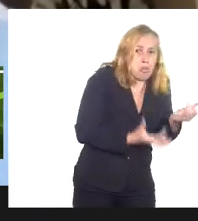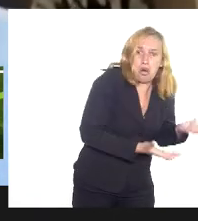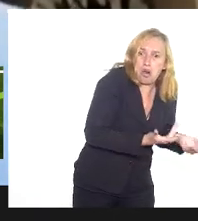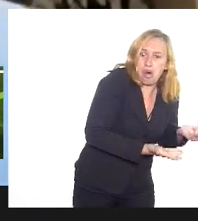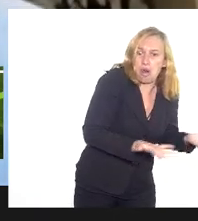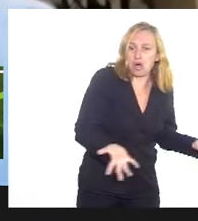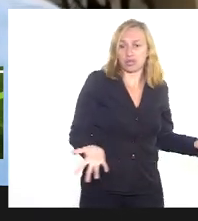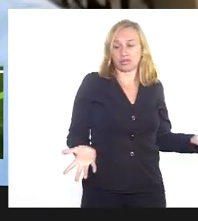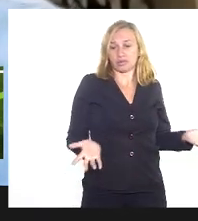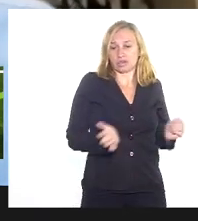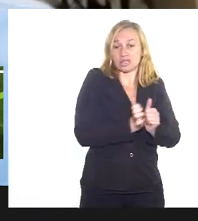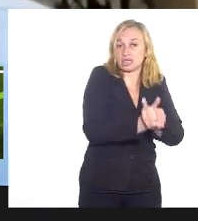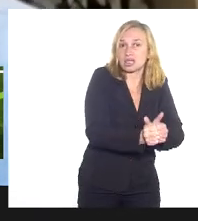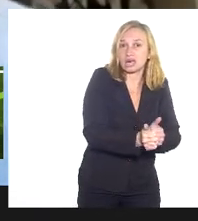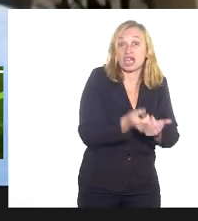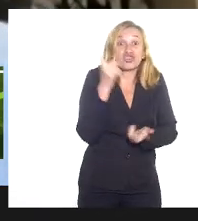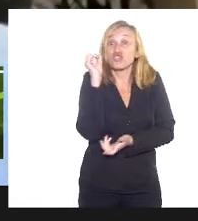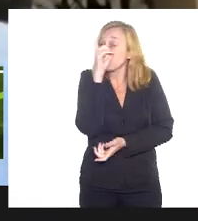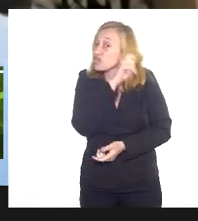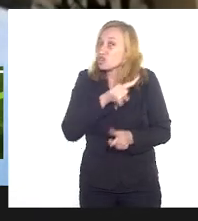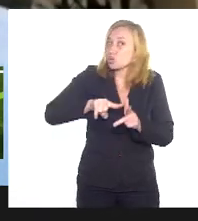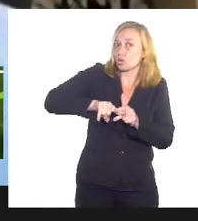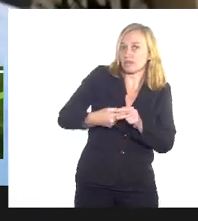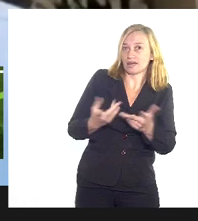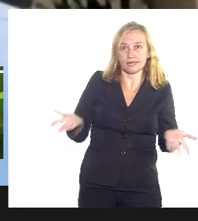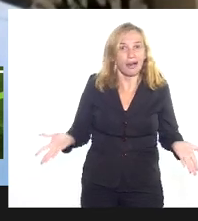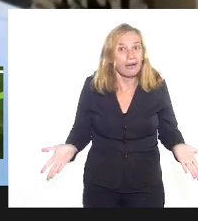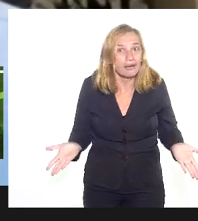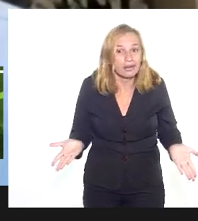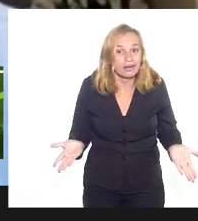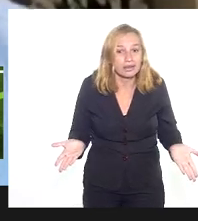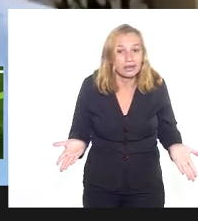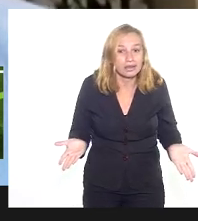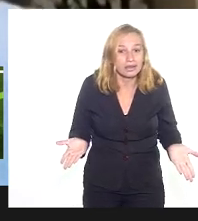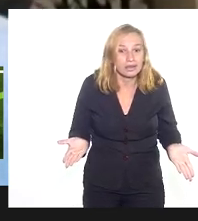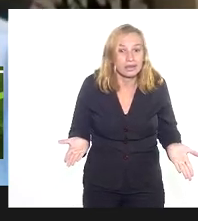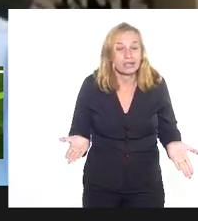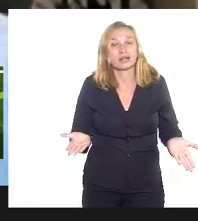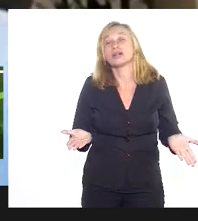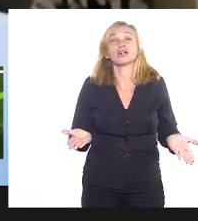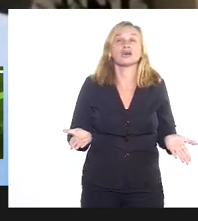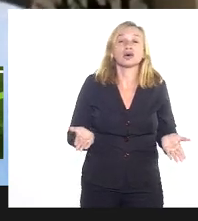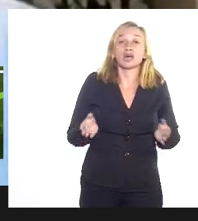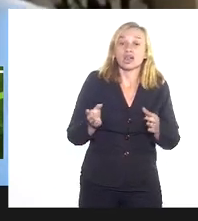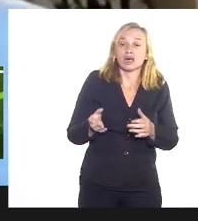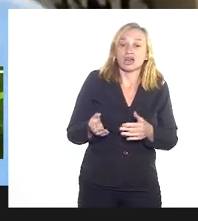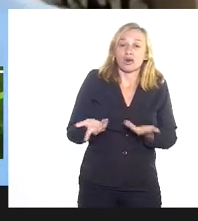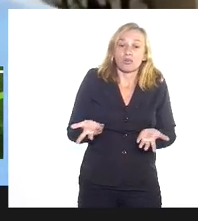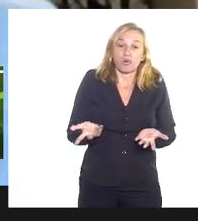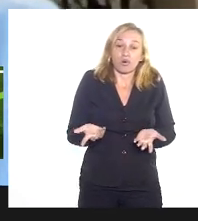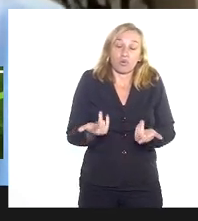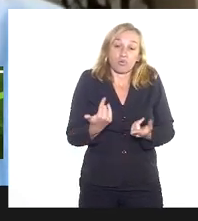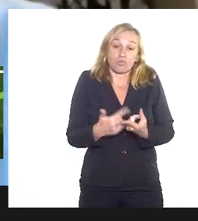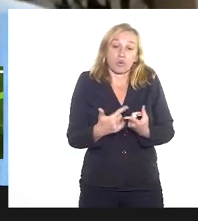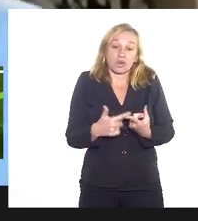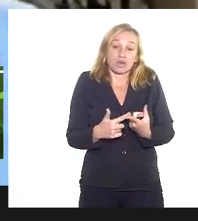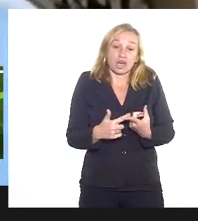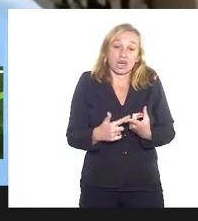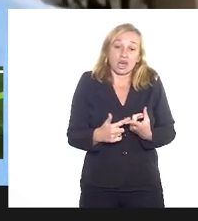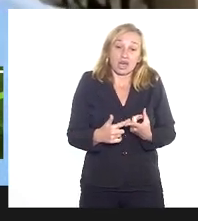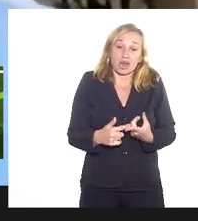demônio. É muito difícil você corrigir isso, porque a prioridade do ensino vem da sua própria casa.